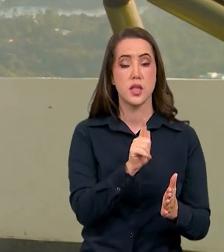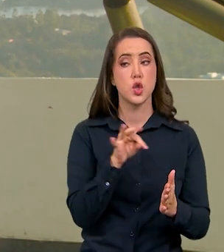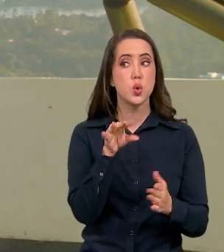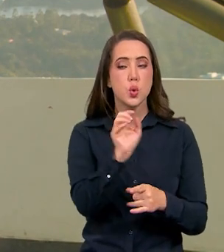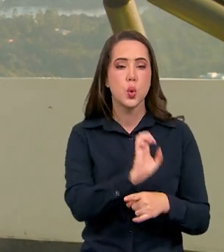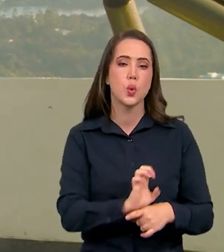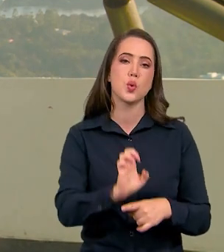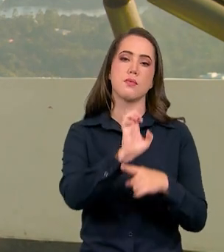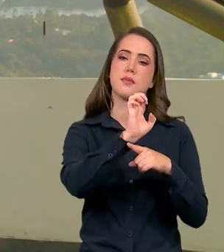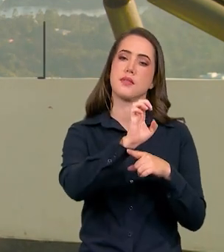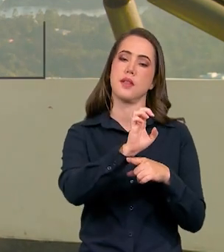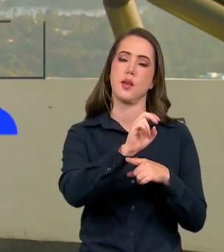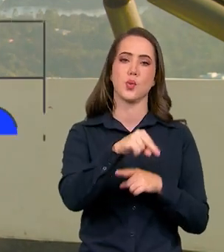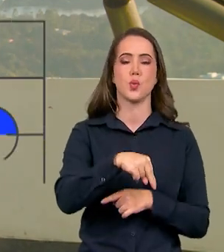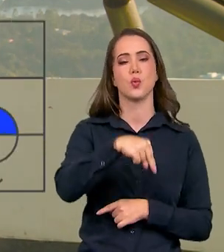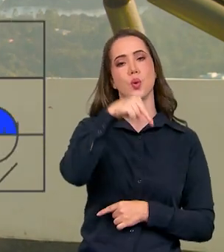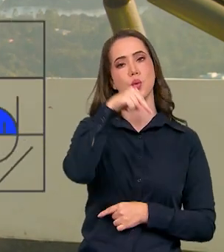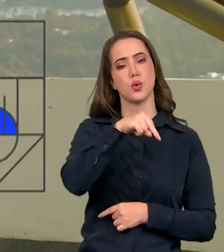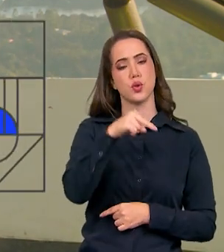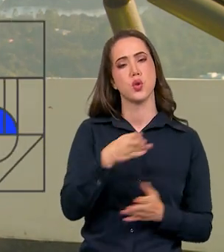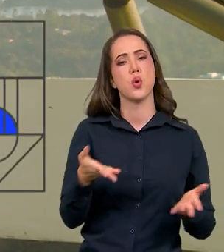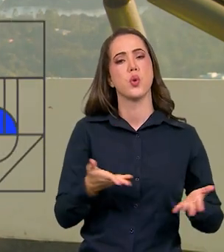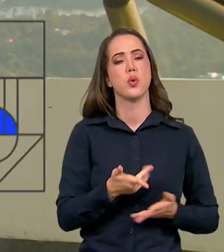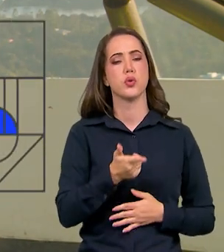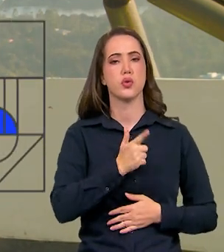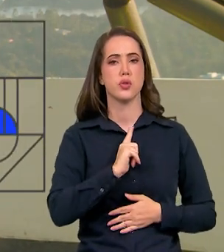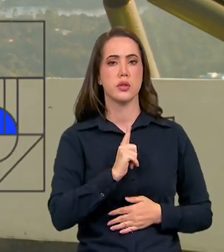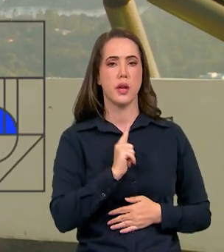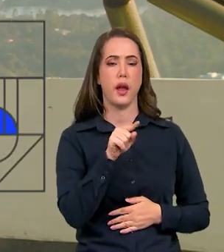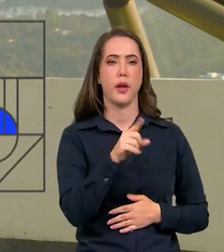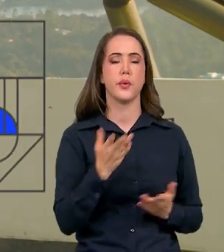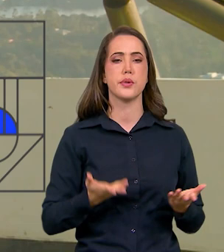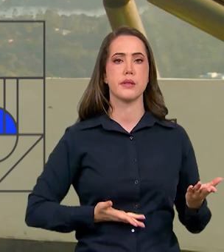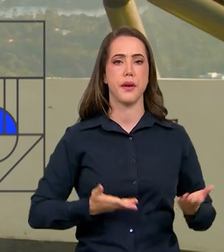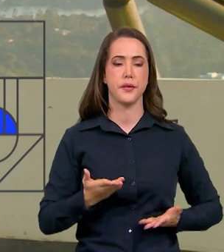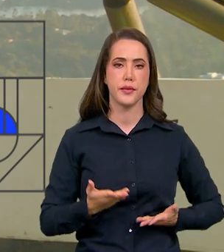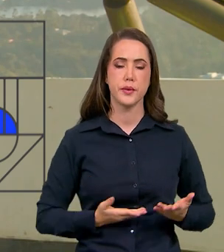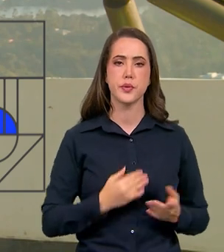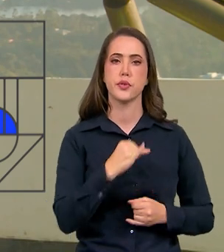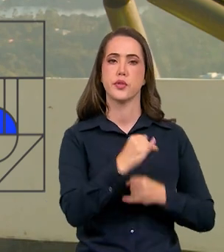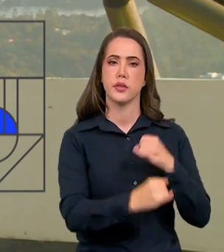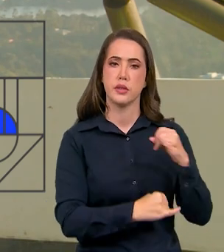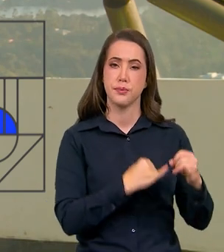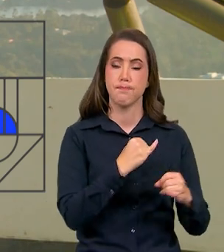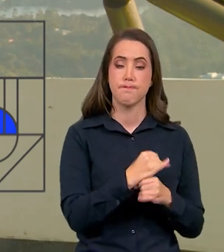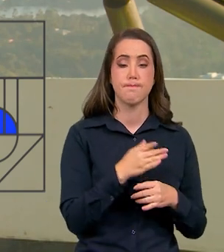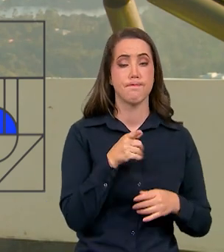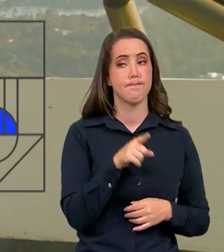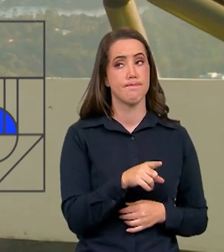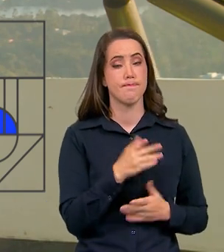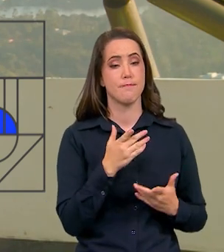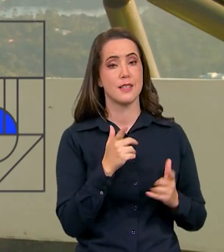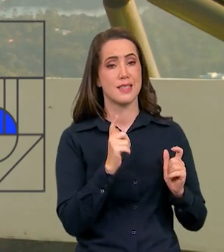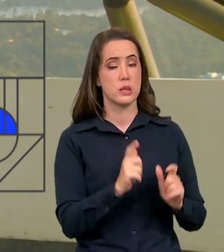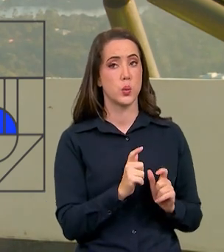os estados da região norte que tem hoje um serviço de conectividade muito